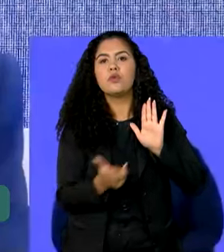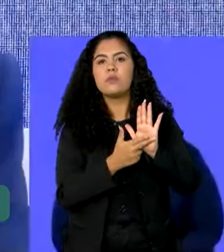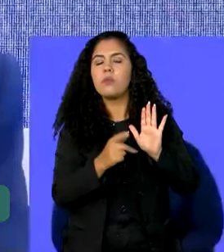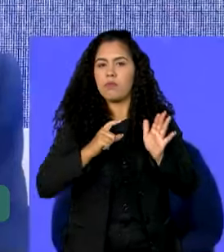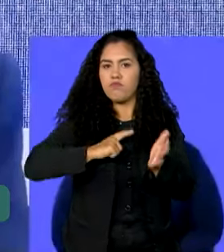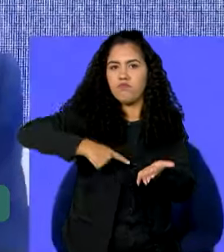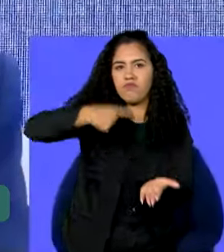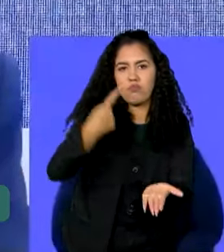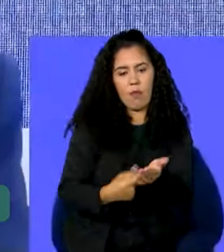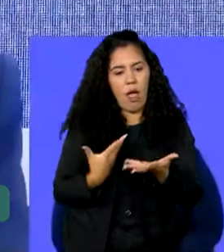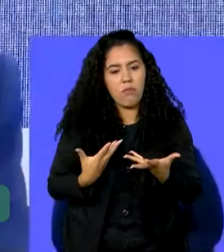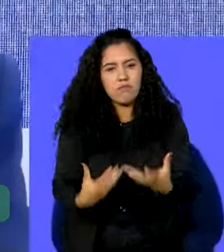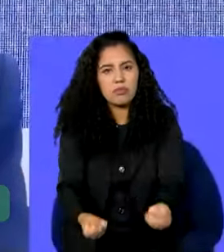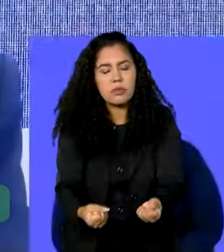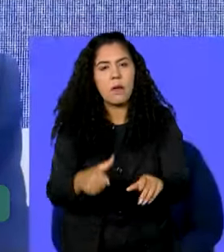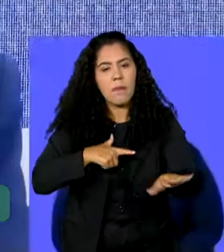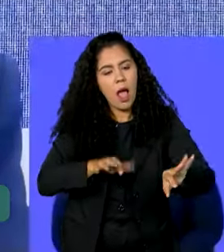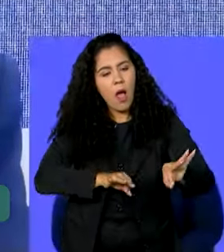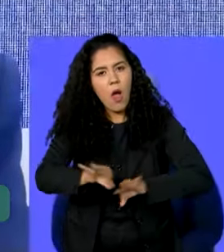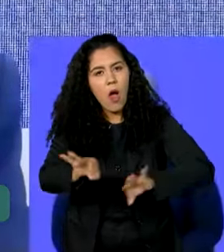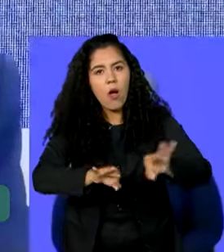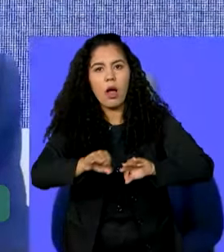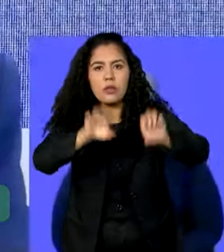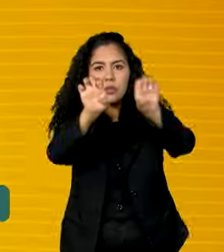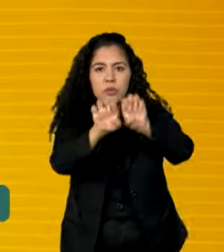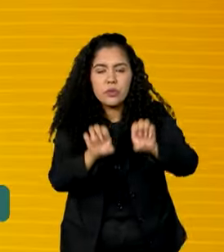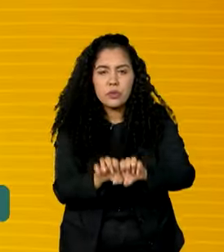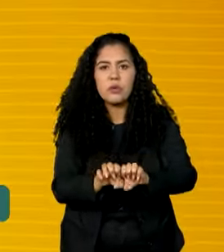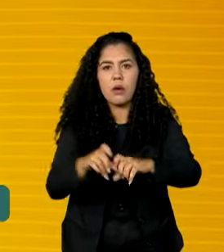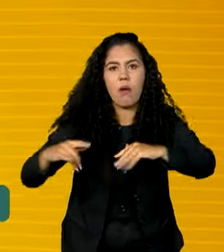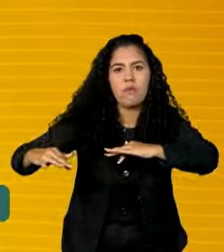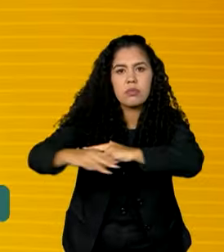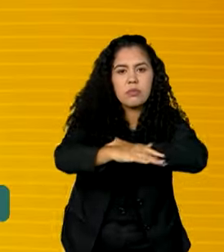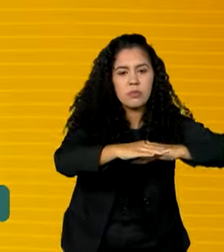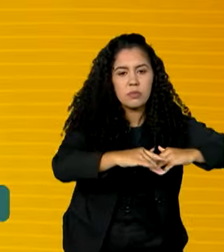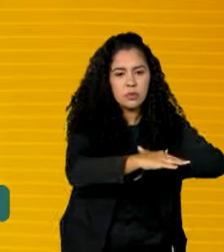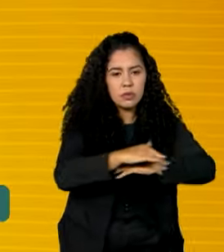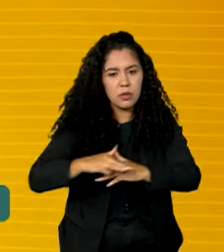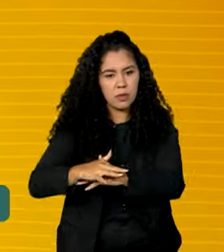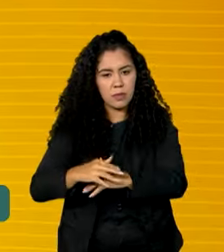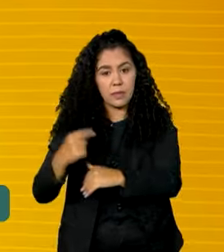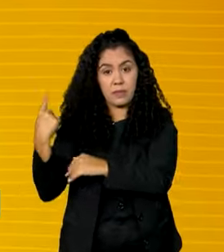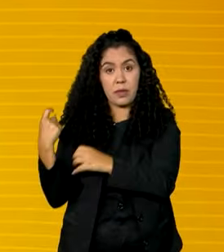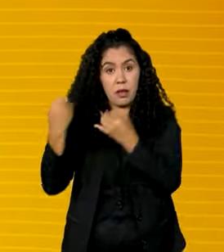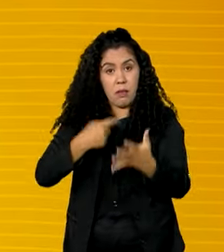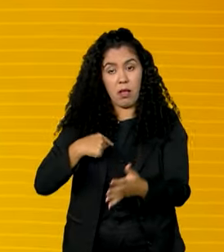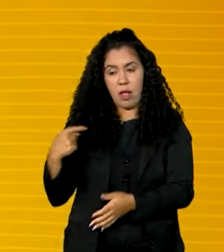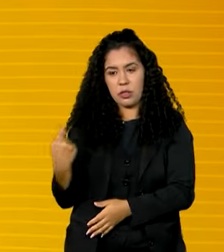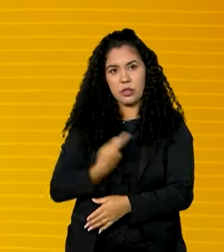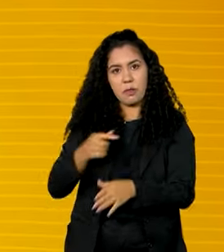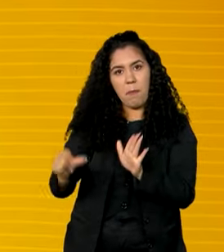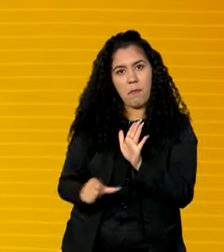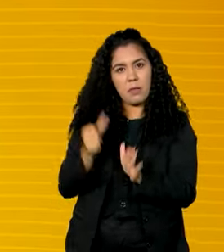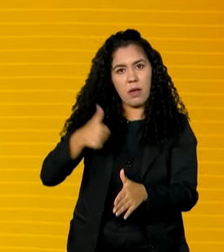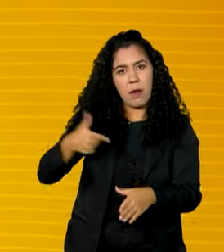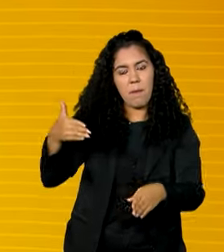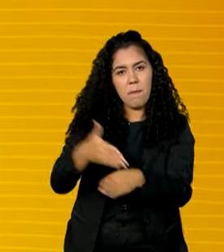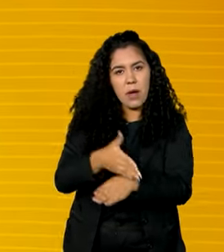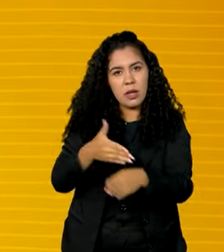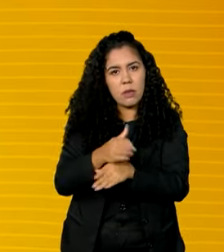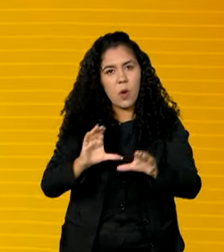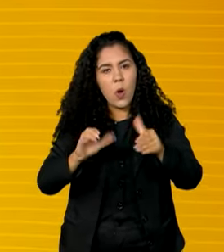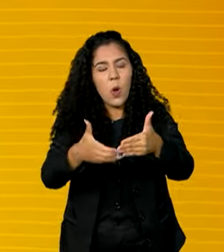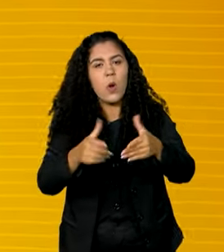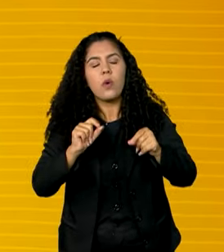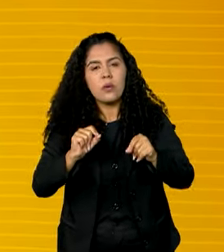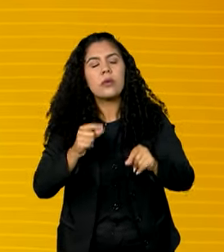criação de uma estrutura urbana inclusiva. Aqui nós tivemos pela primeira vez um fórum que discutiu exatamente aquilo que o